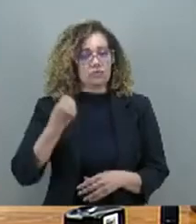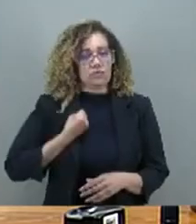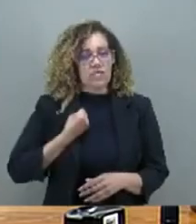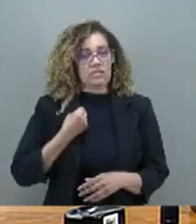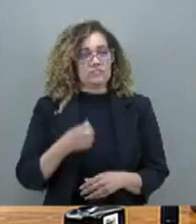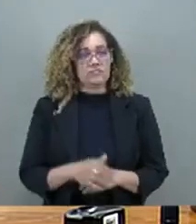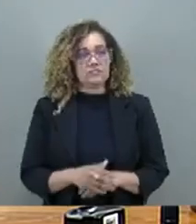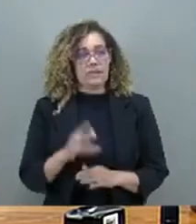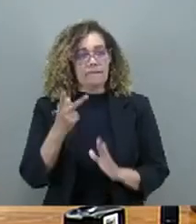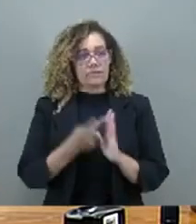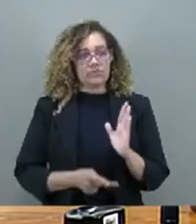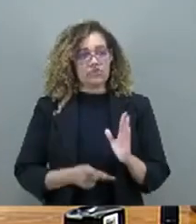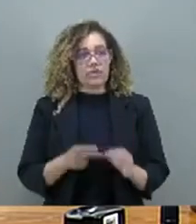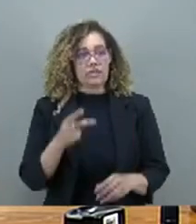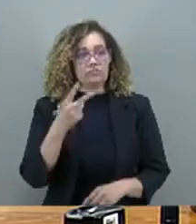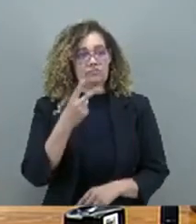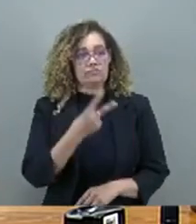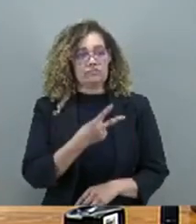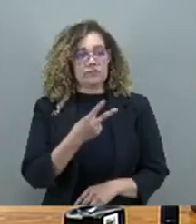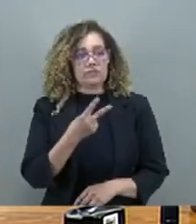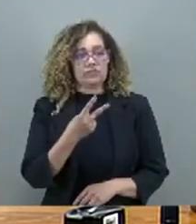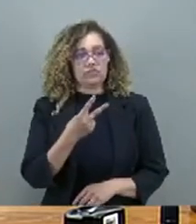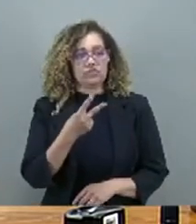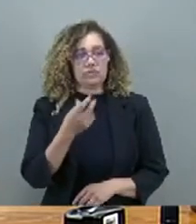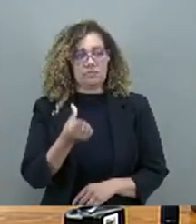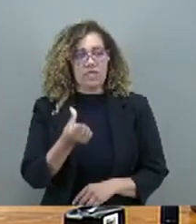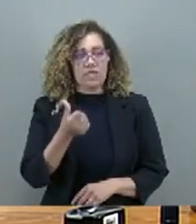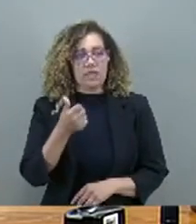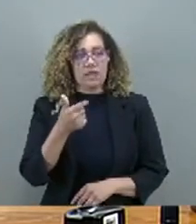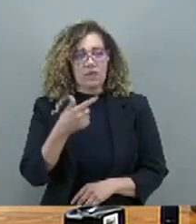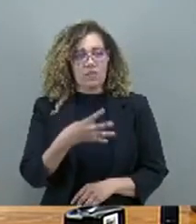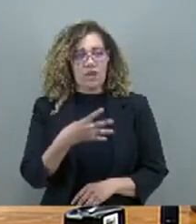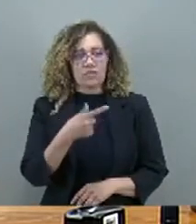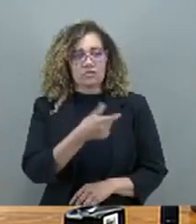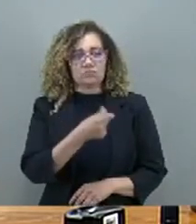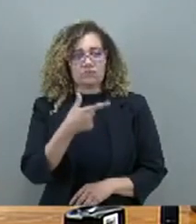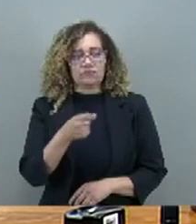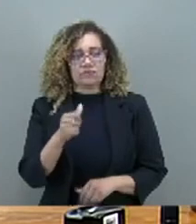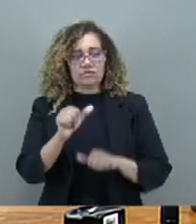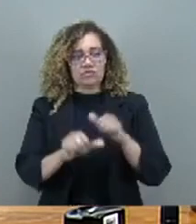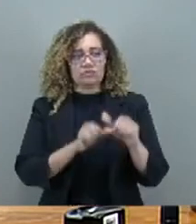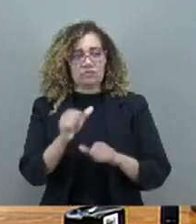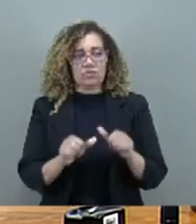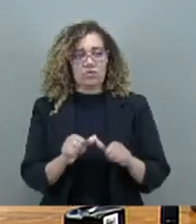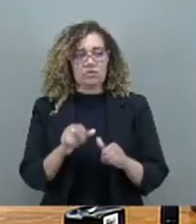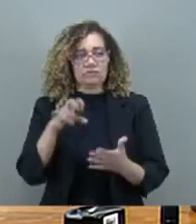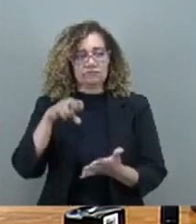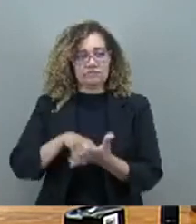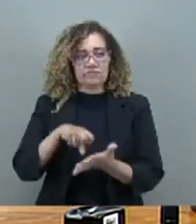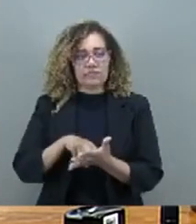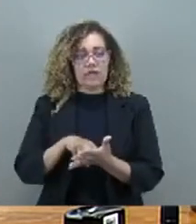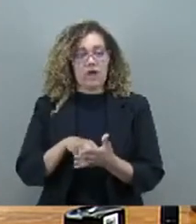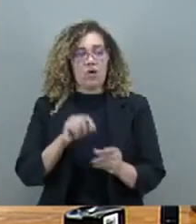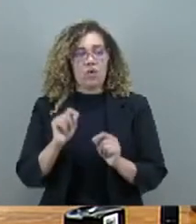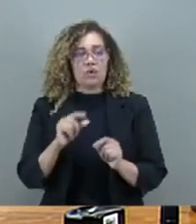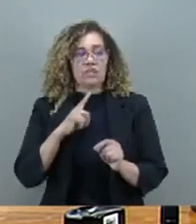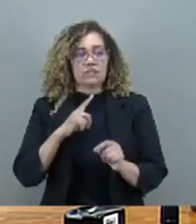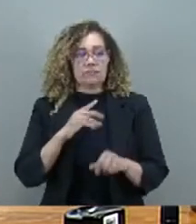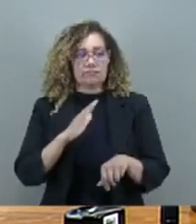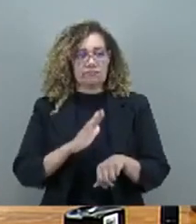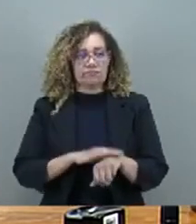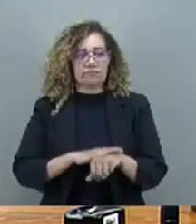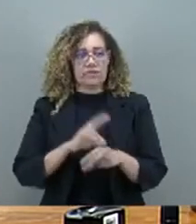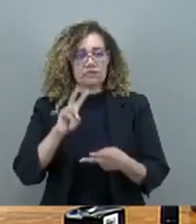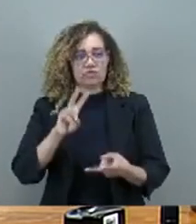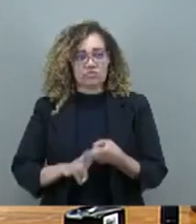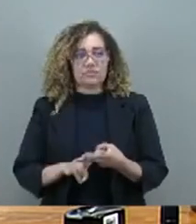O projeto de lei número 2064 de 2020 altera o Código de Processo Penal para estabelecer que o tempo de prisão